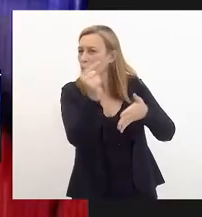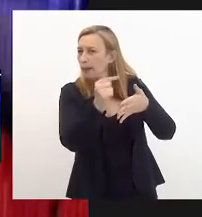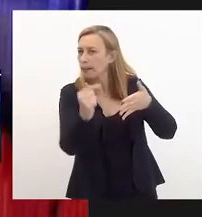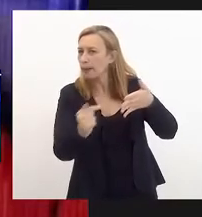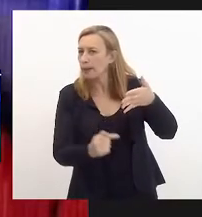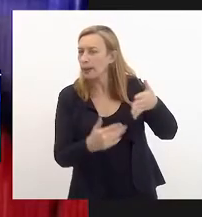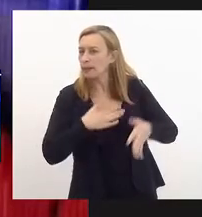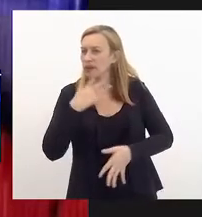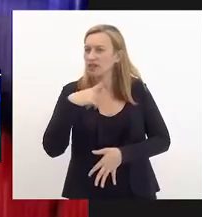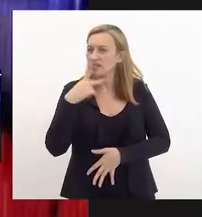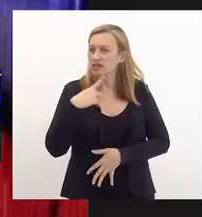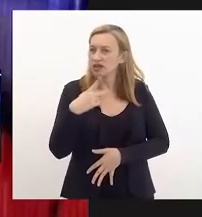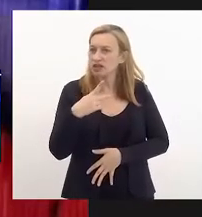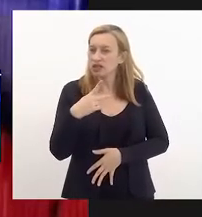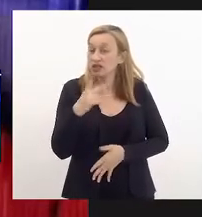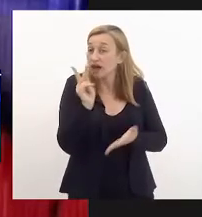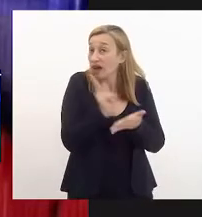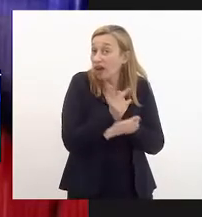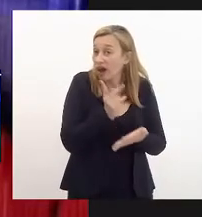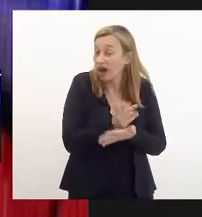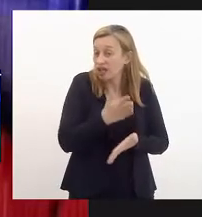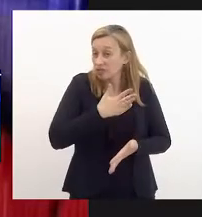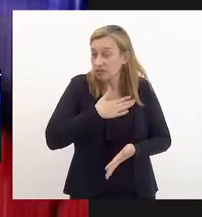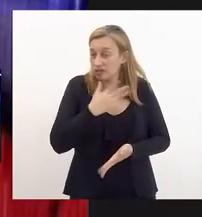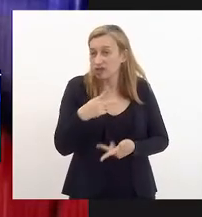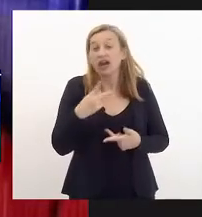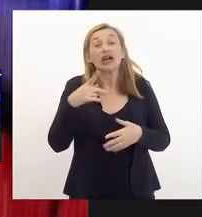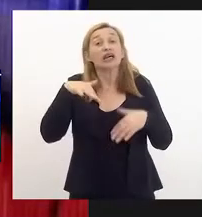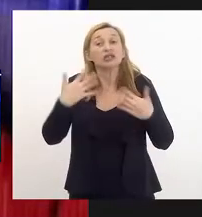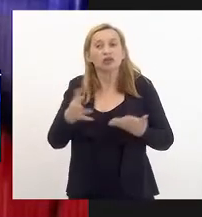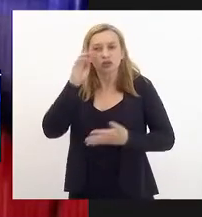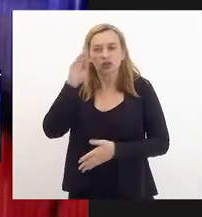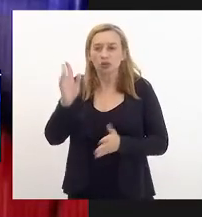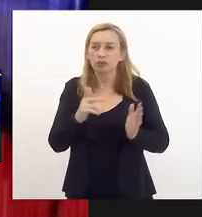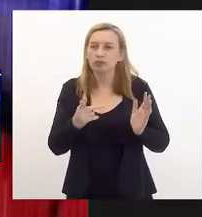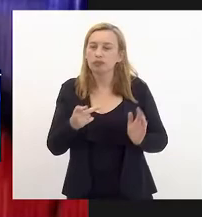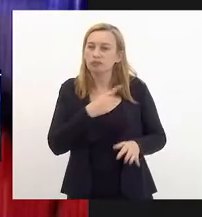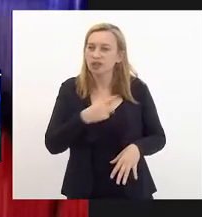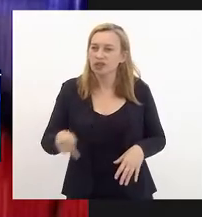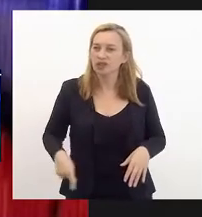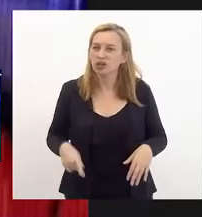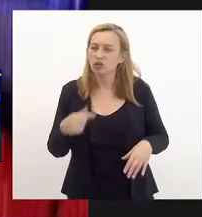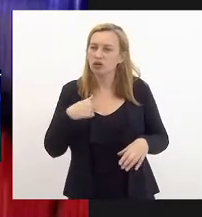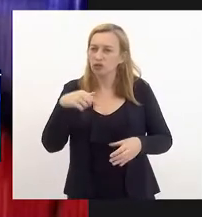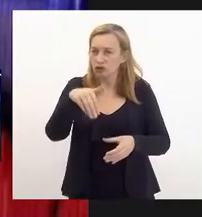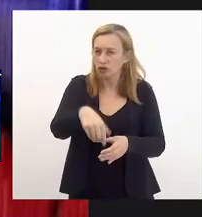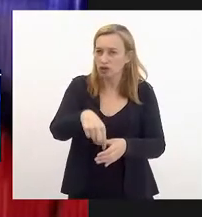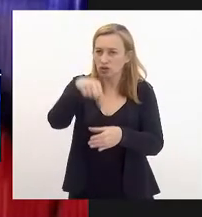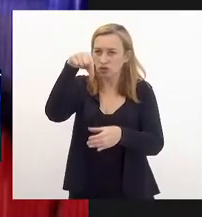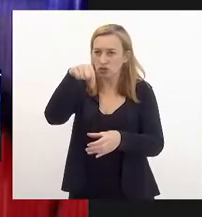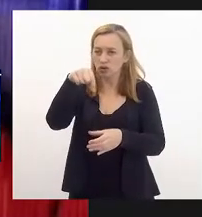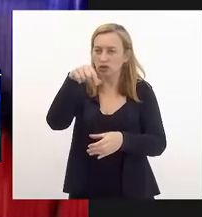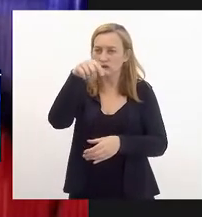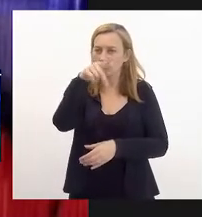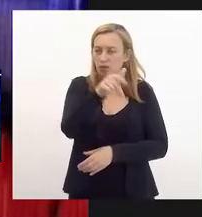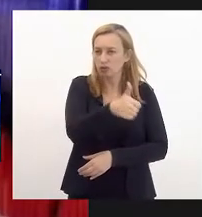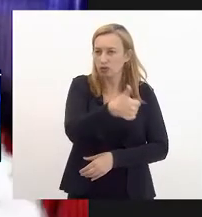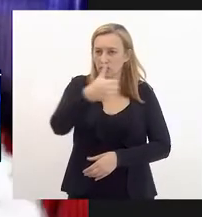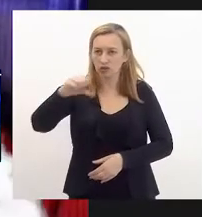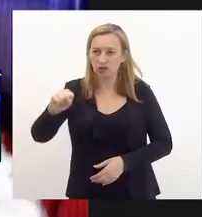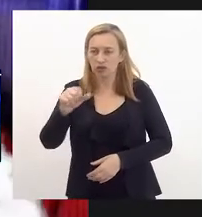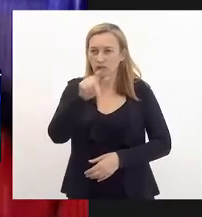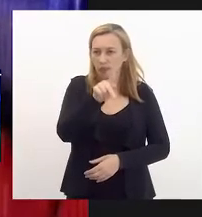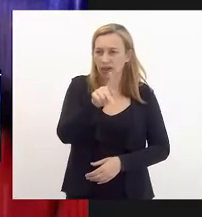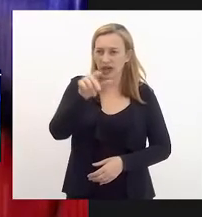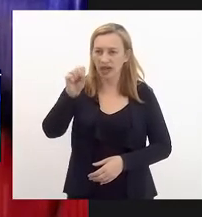de minha fala como equivocada. Então, senhor presidente, quando eu fui eleita em 2018, eleita pelo PSD, eu entrei